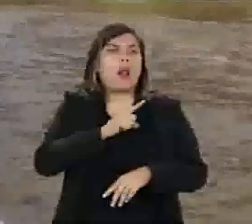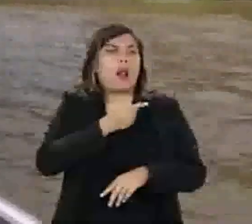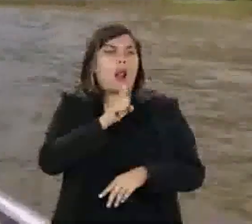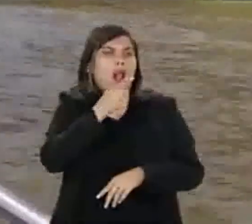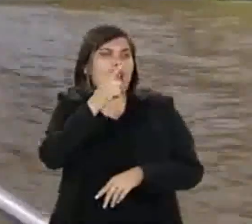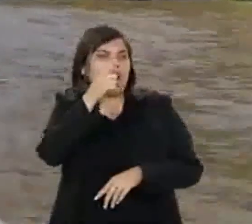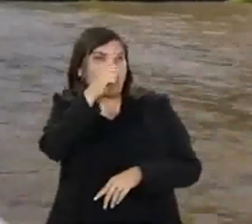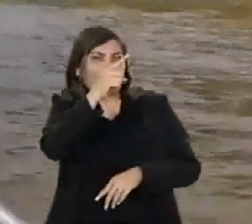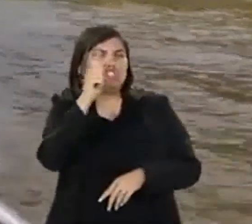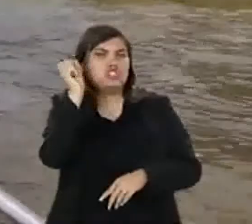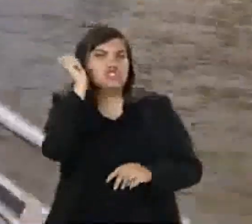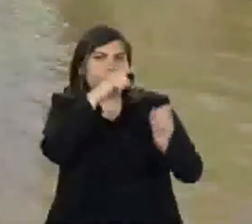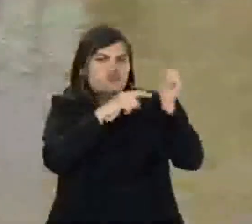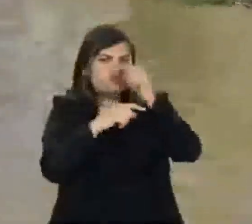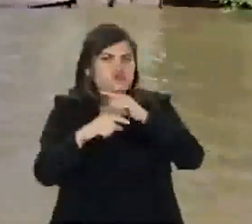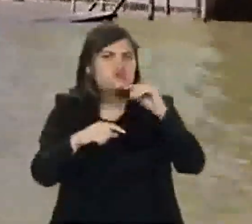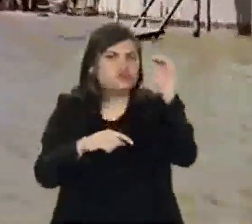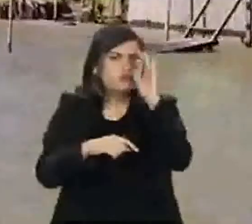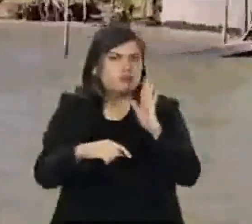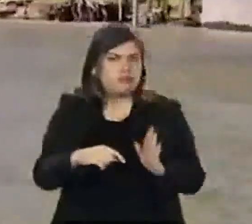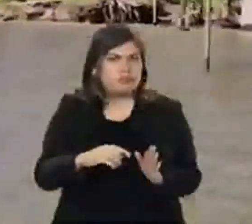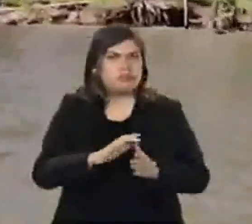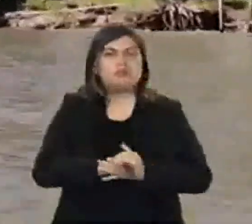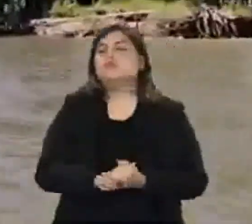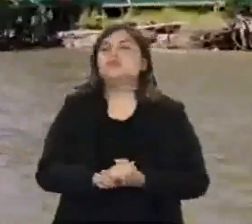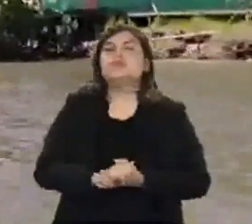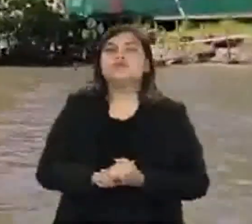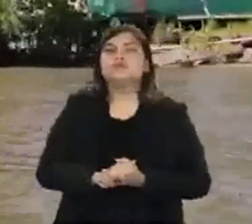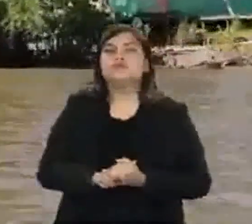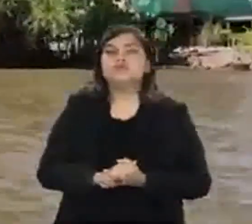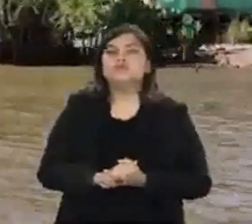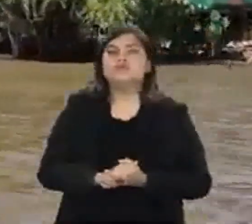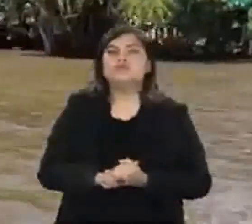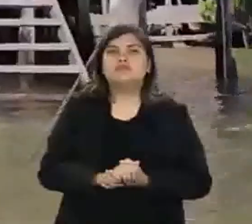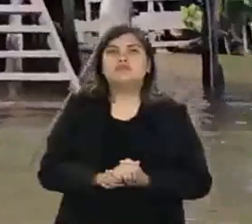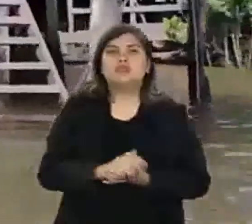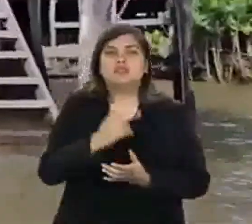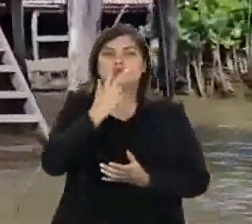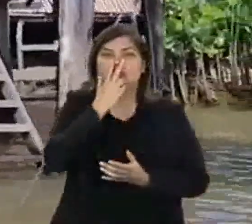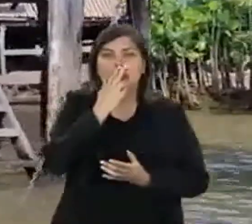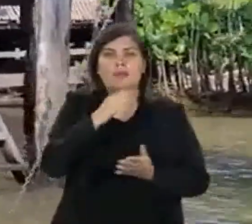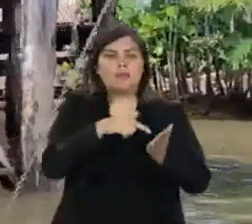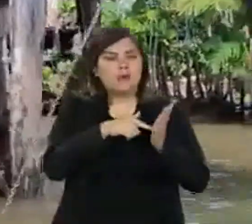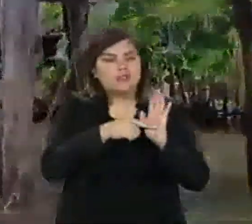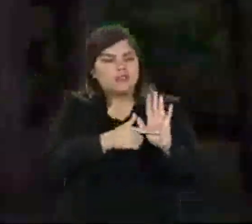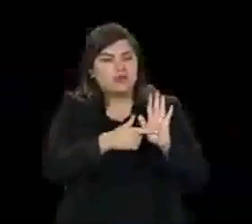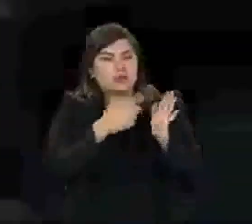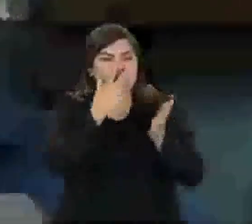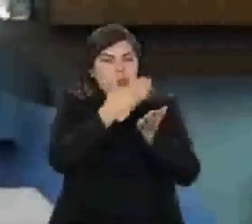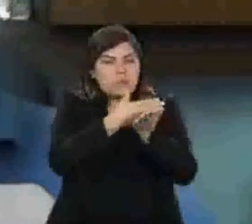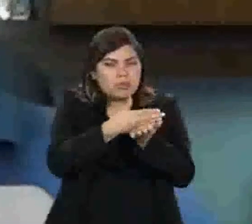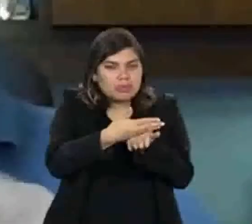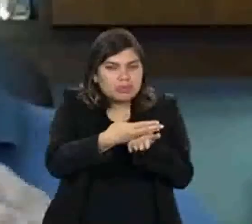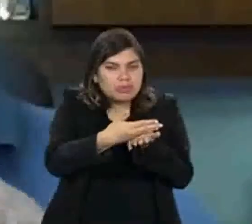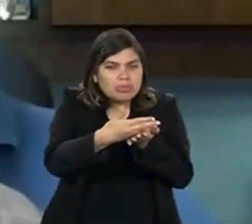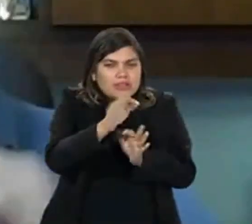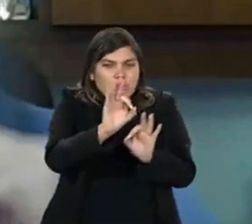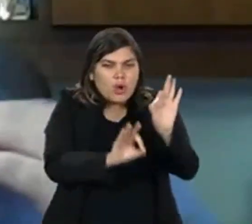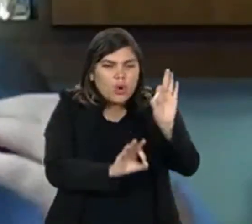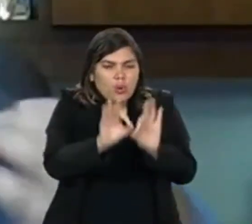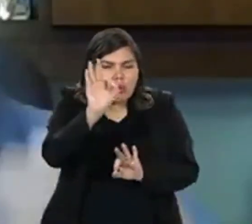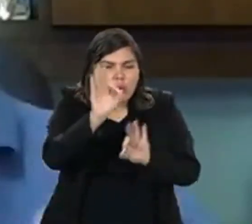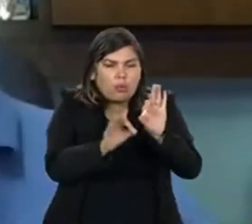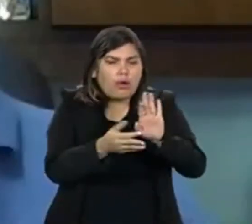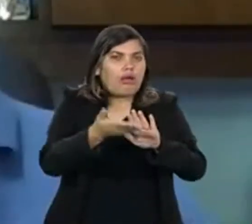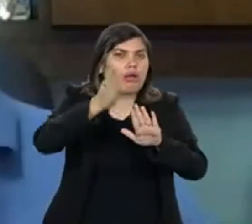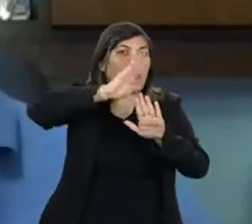aos pontos mais distantes e difíceis do país. A onda eletrônica é a pontinha de um iceberg. Porque existe uma